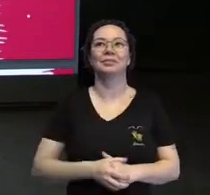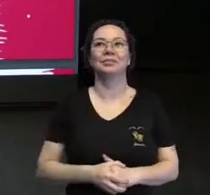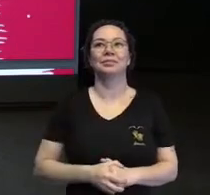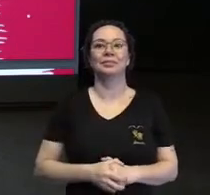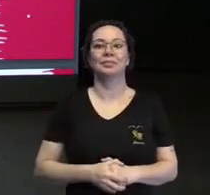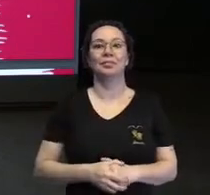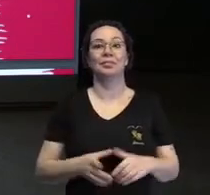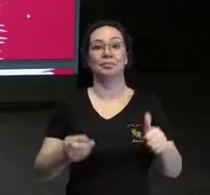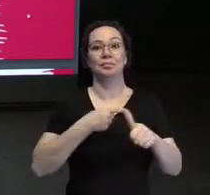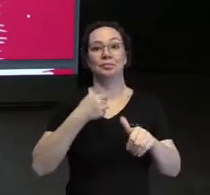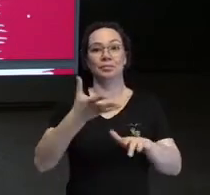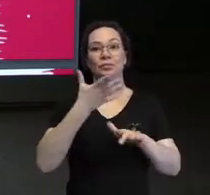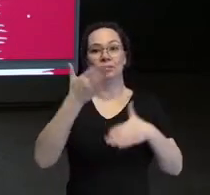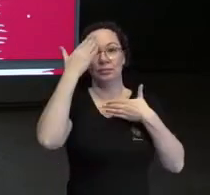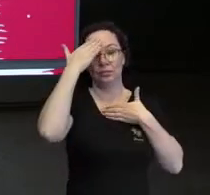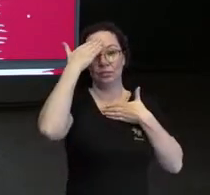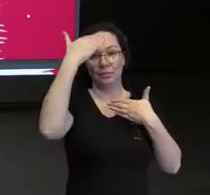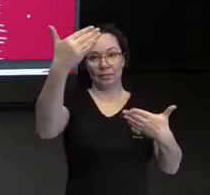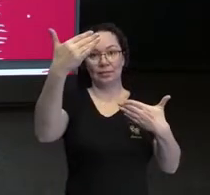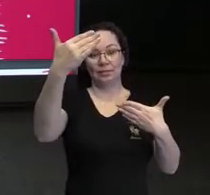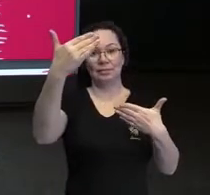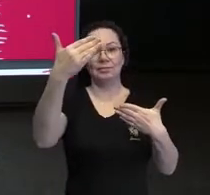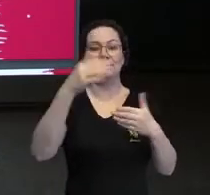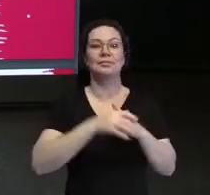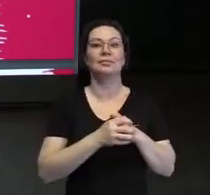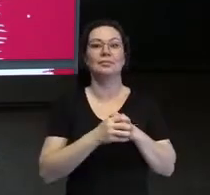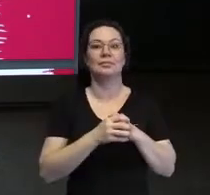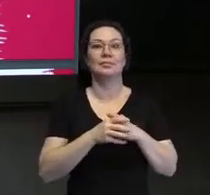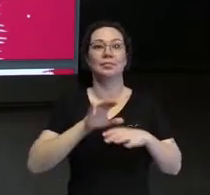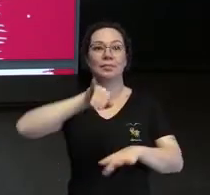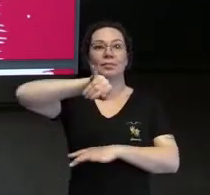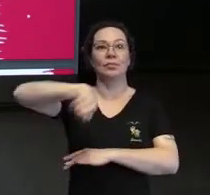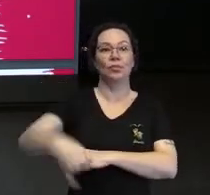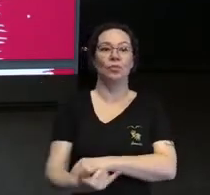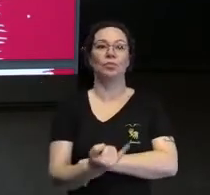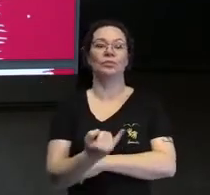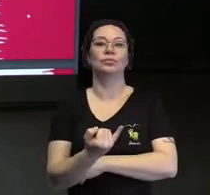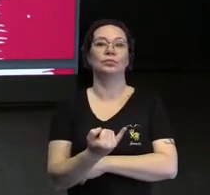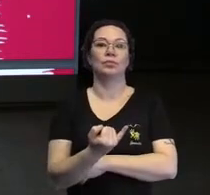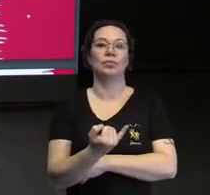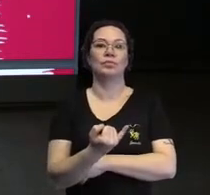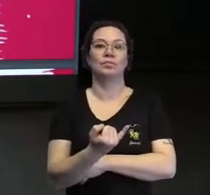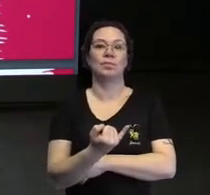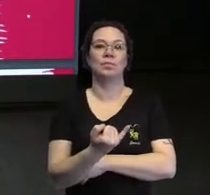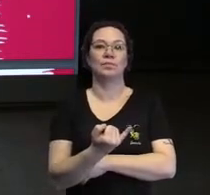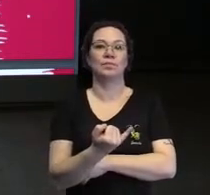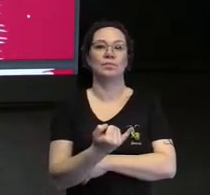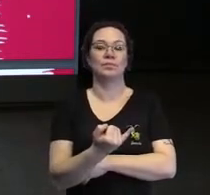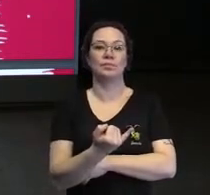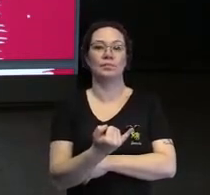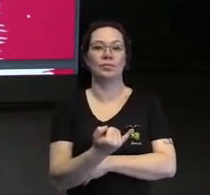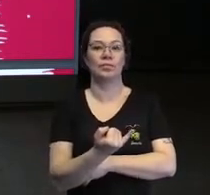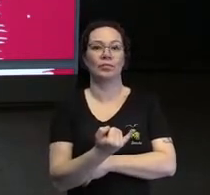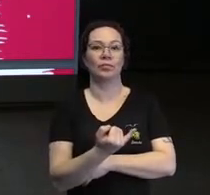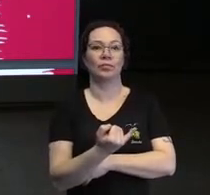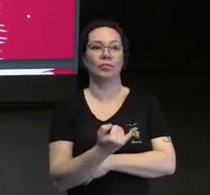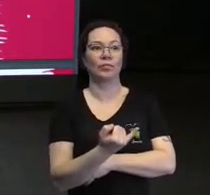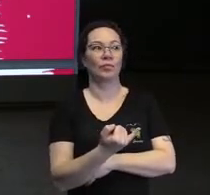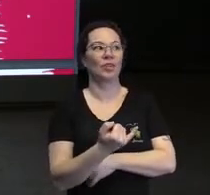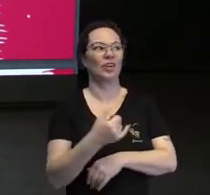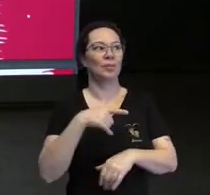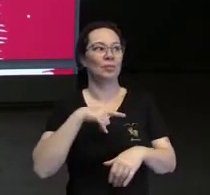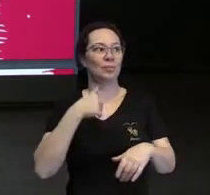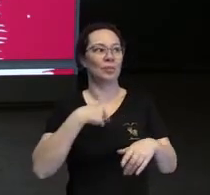Primeiramente, eu quero agradecer pela oportunidade dada pela minha